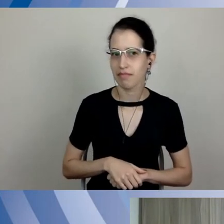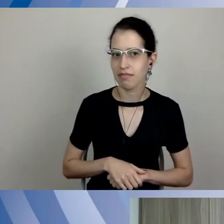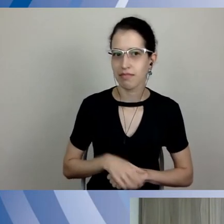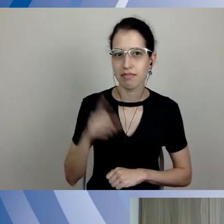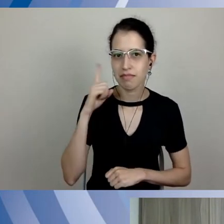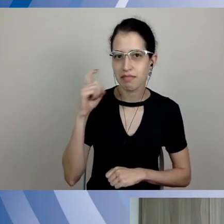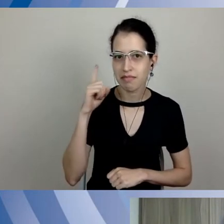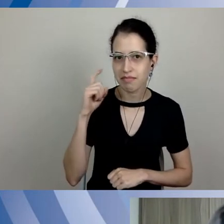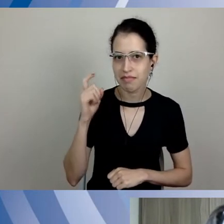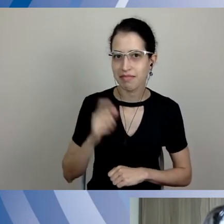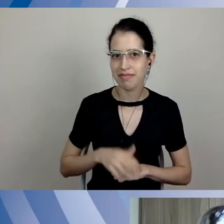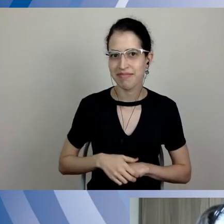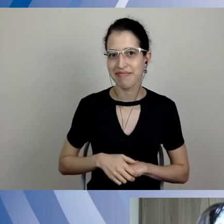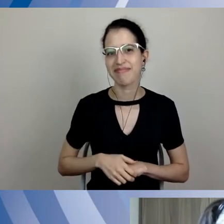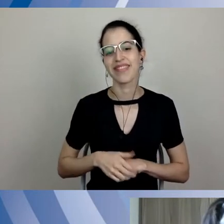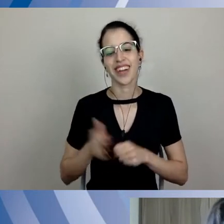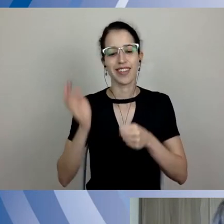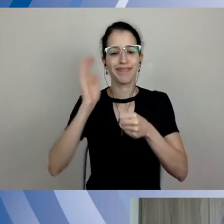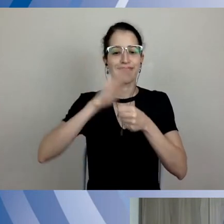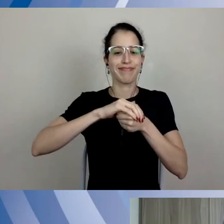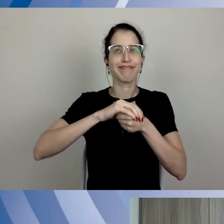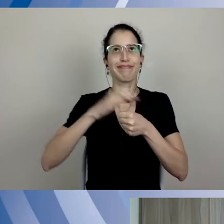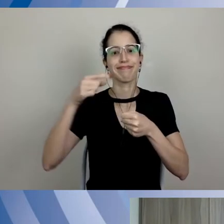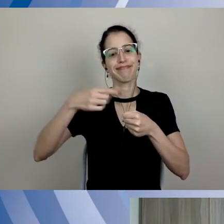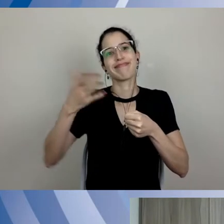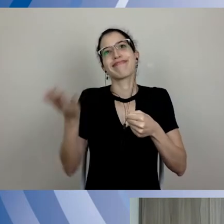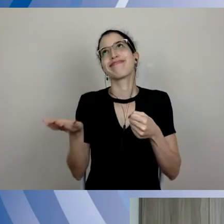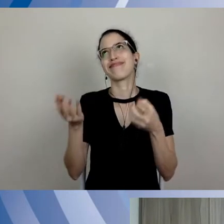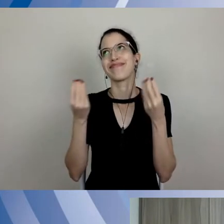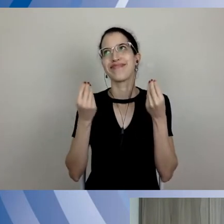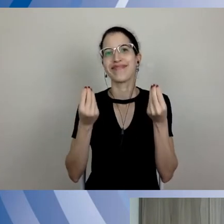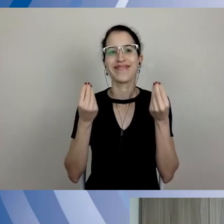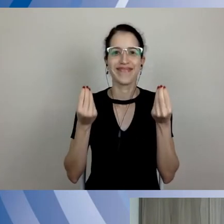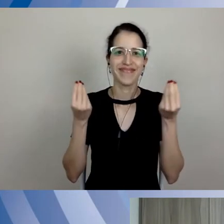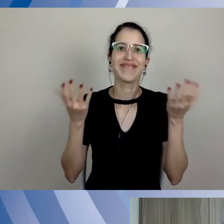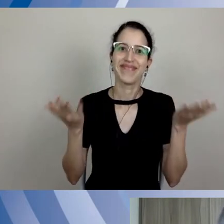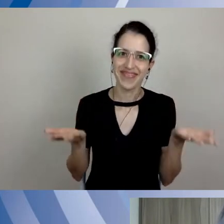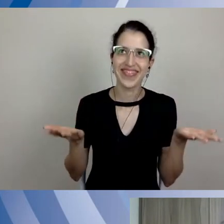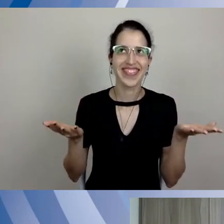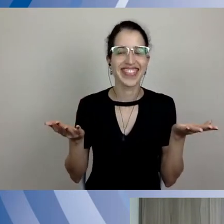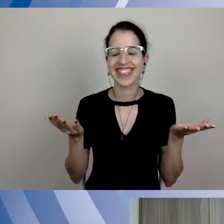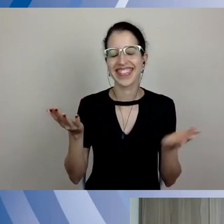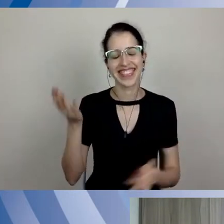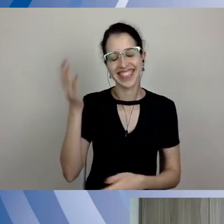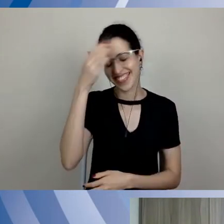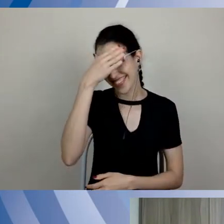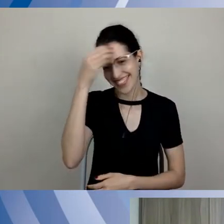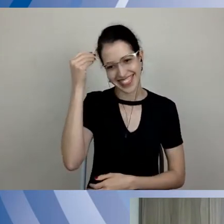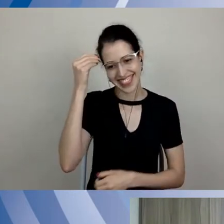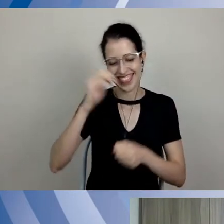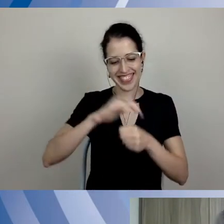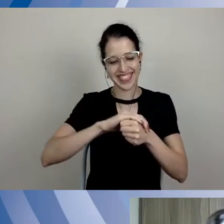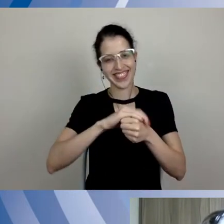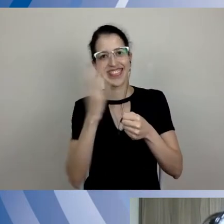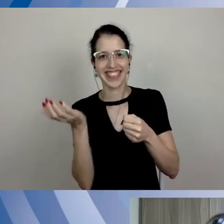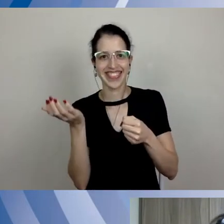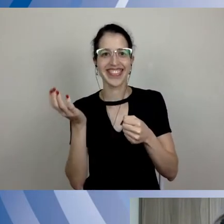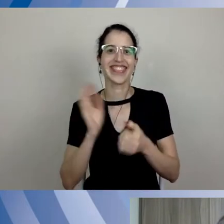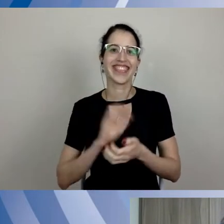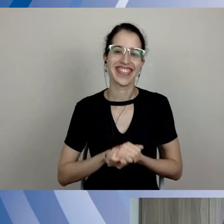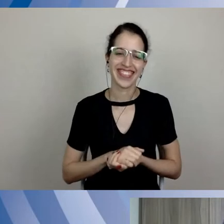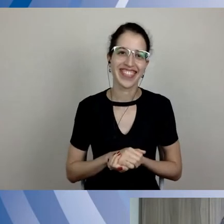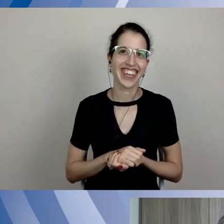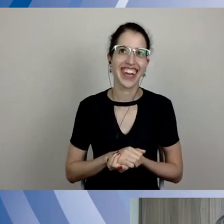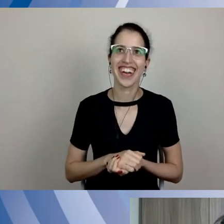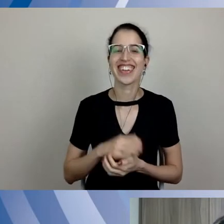Claro que eu deixei o microfone fechado, olha só, inversão de papéis. A outra é a frase mais comum,